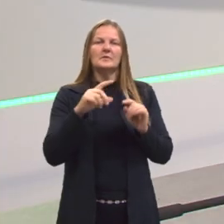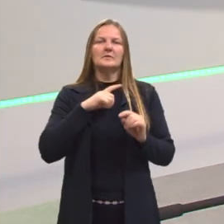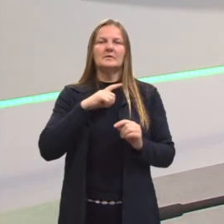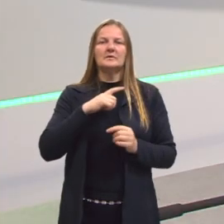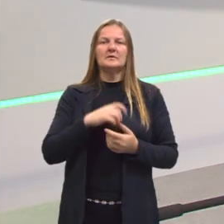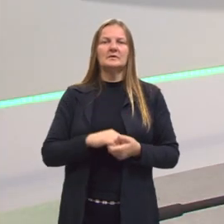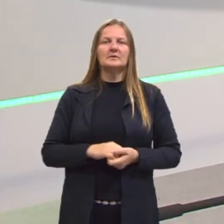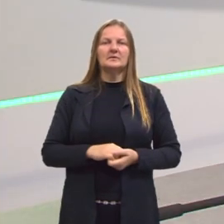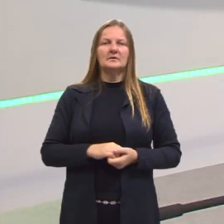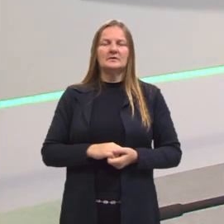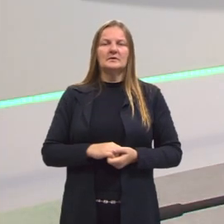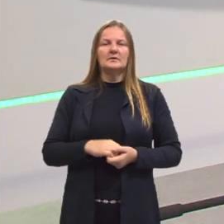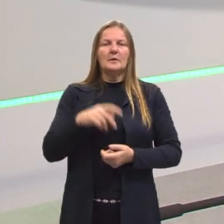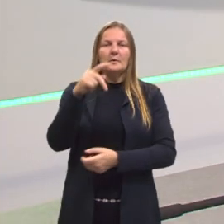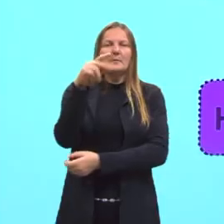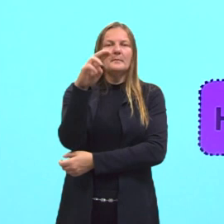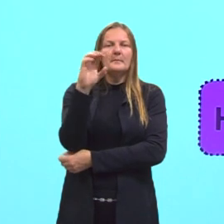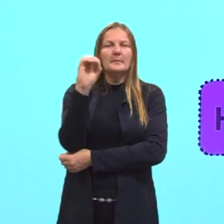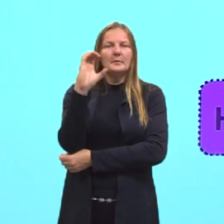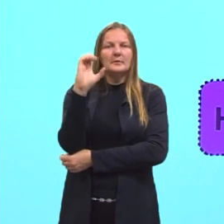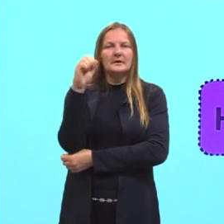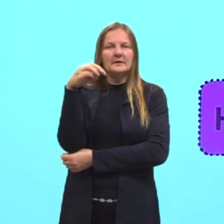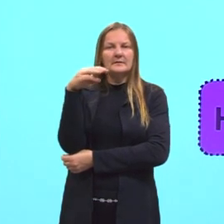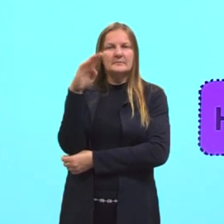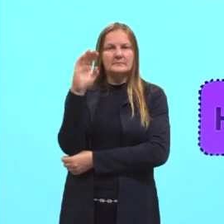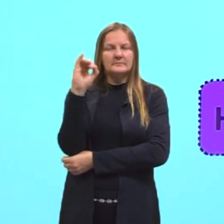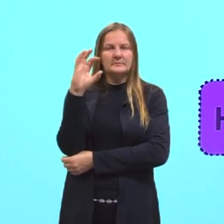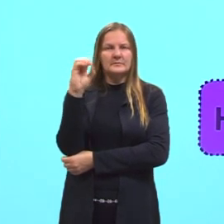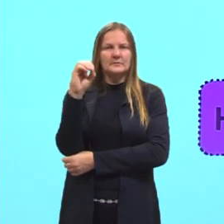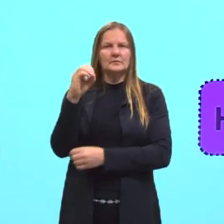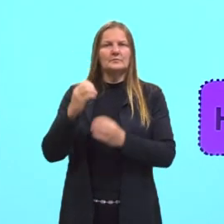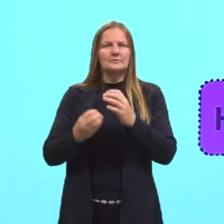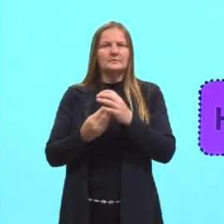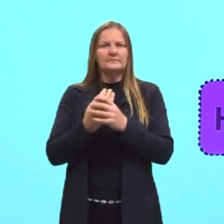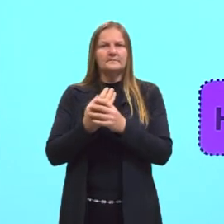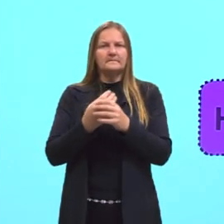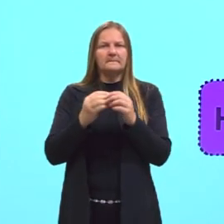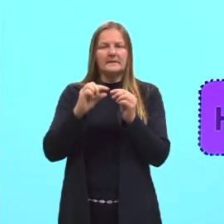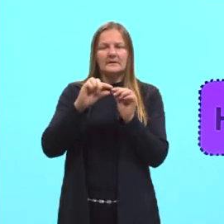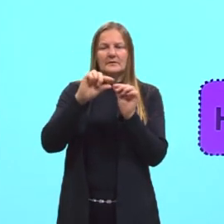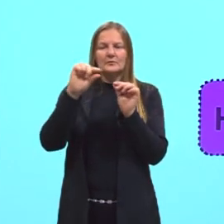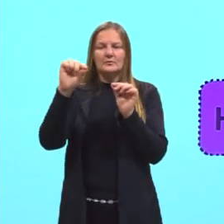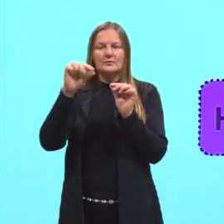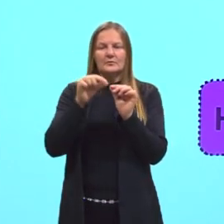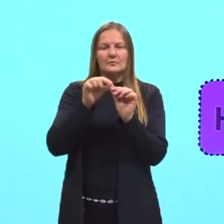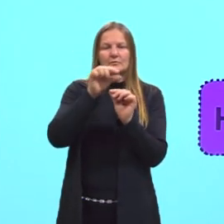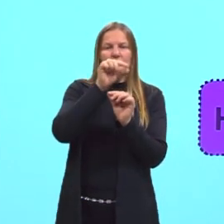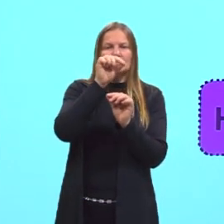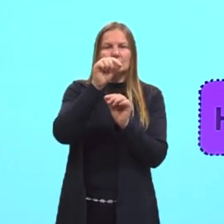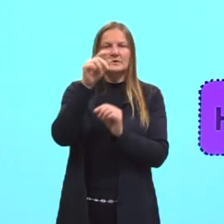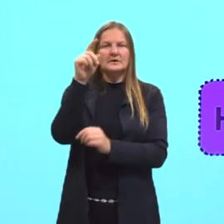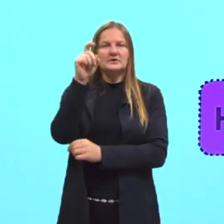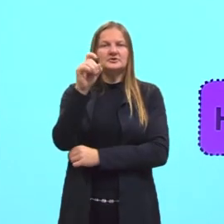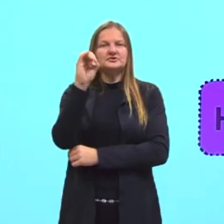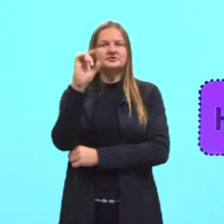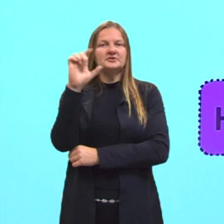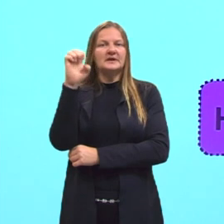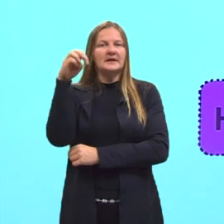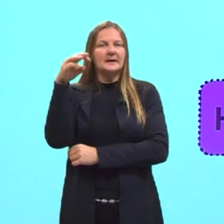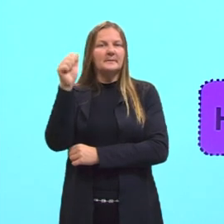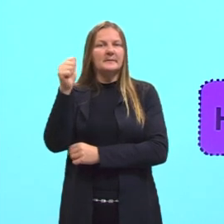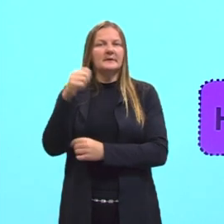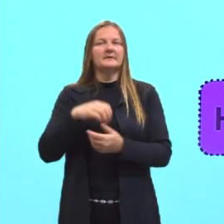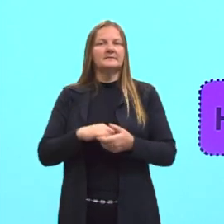tecido procâmbio, ele vai originar o chilema e floema primário, que vão